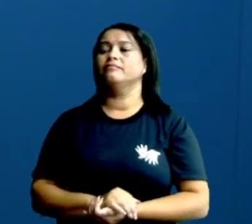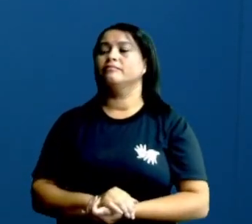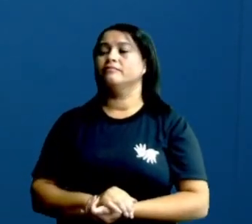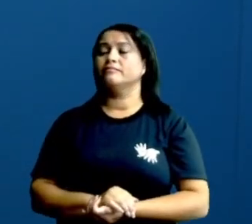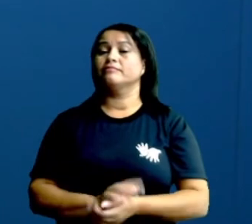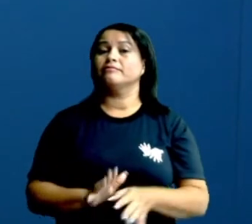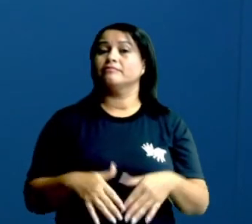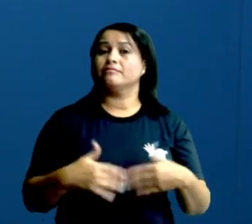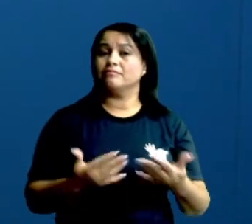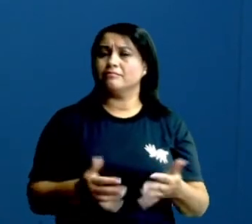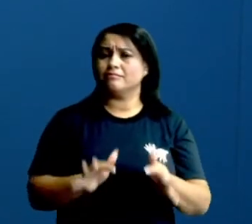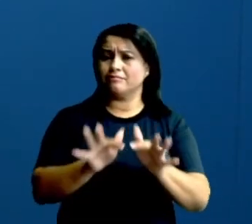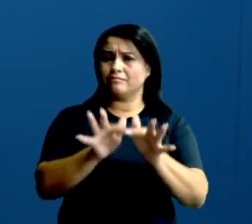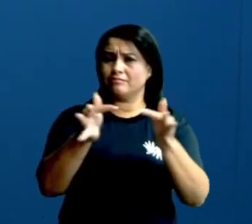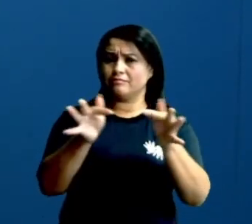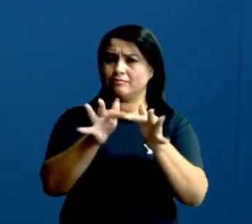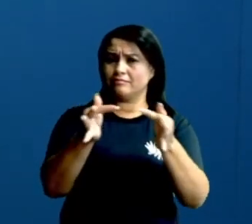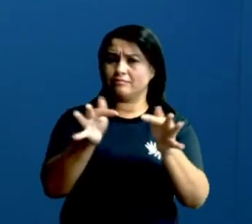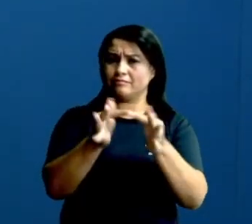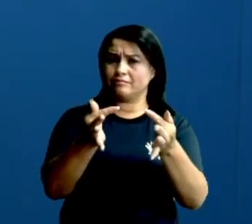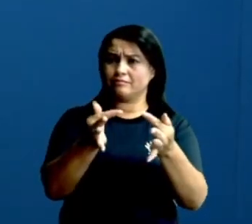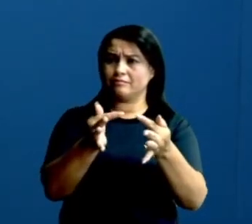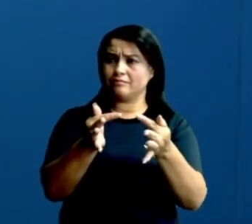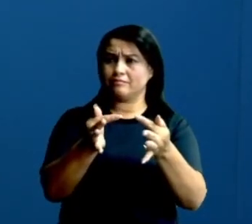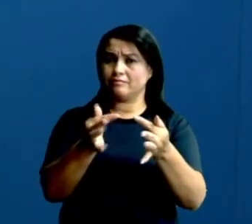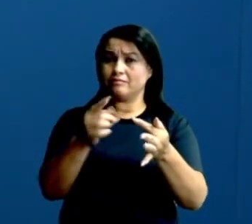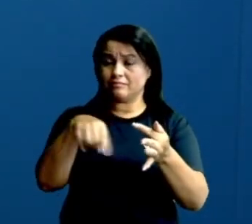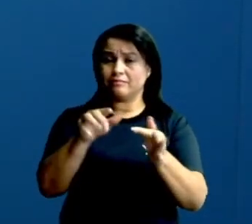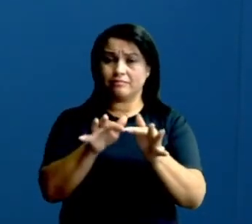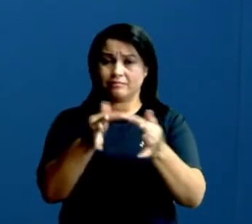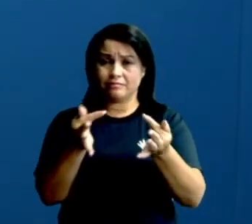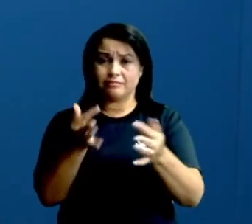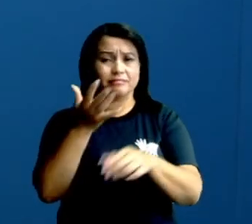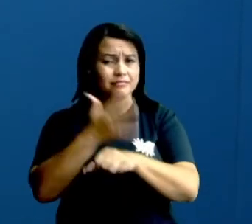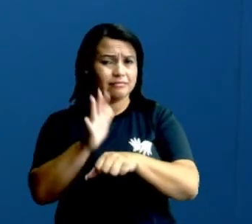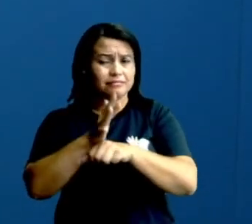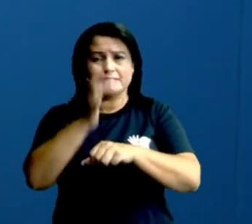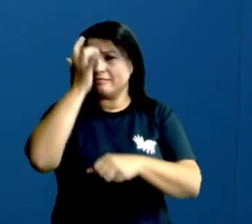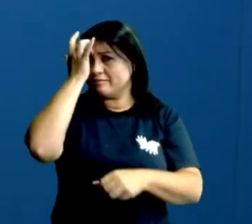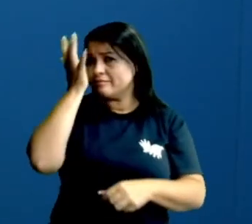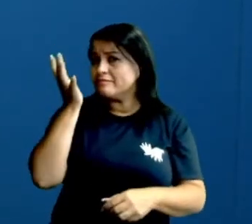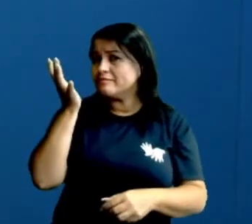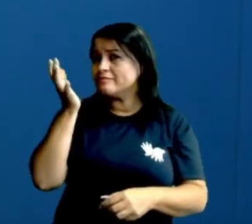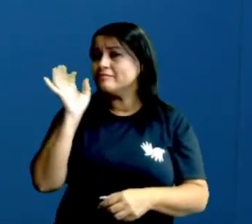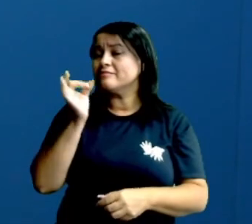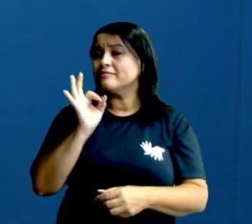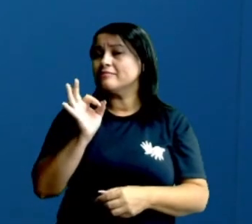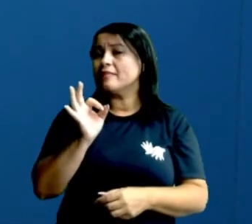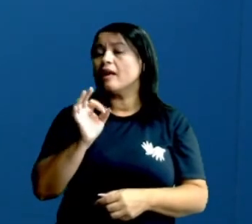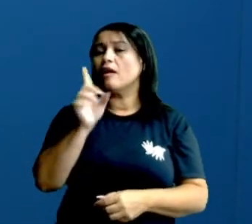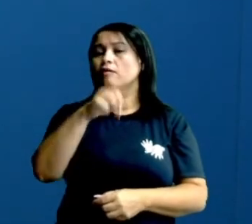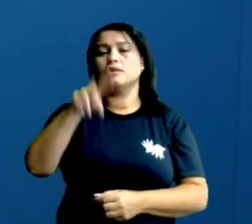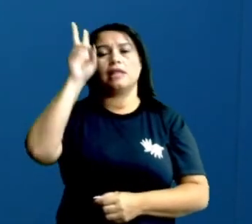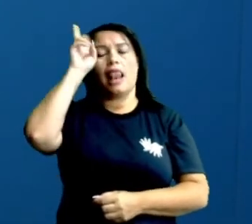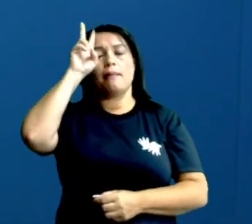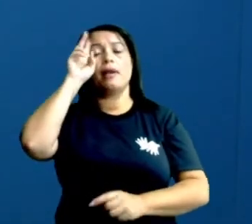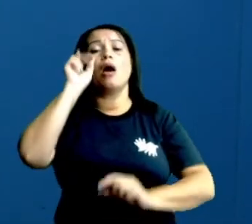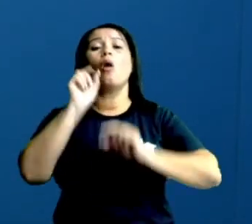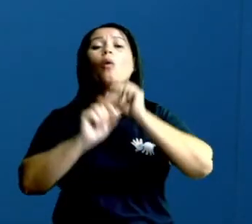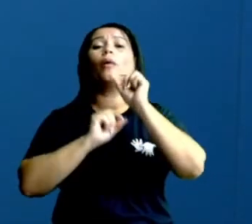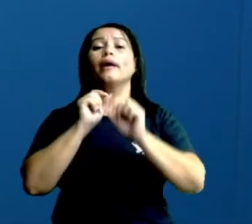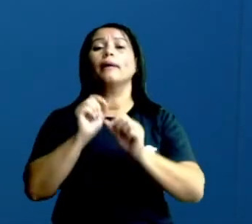E aí? Não é simples? E aí turma? Não é simples e prático e fácil? Tá certo? Então lembrando o seguinte.